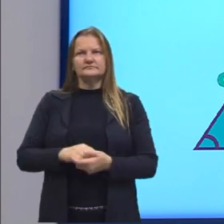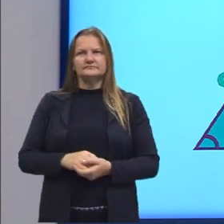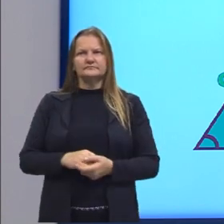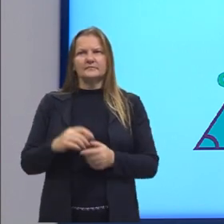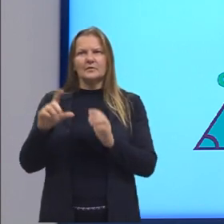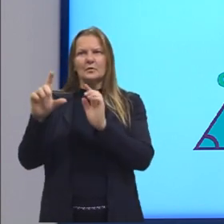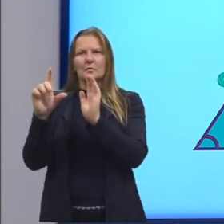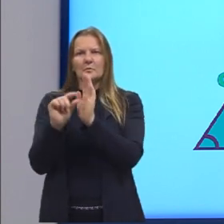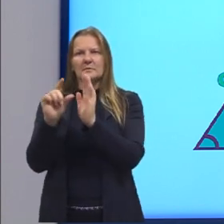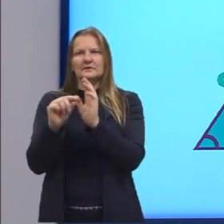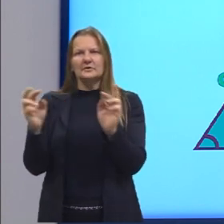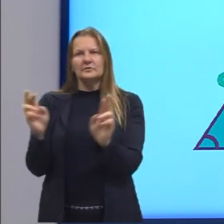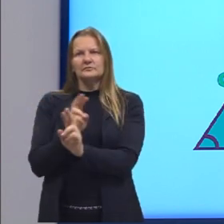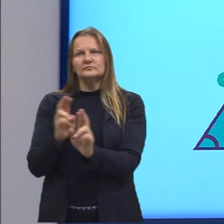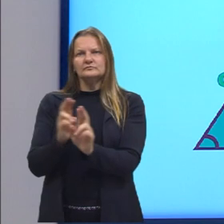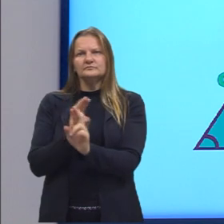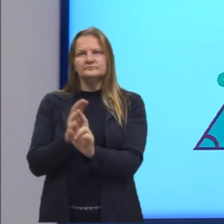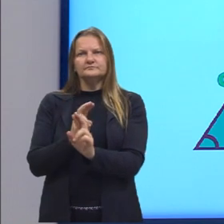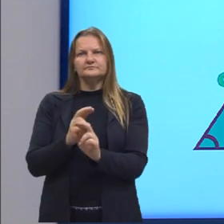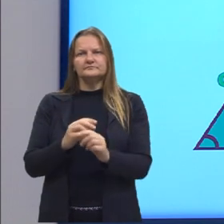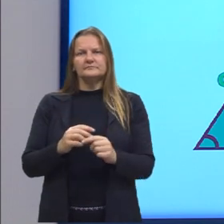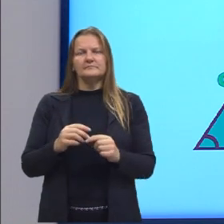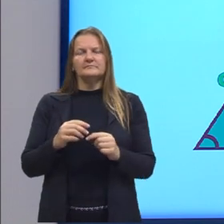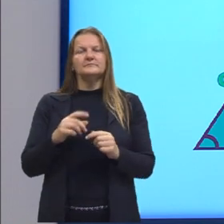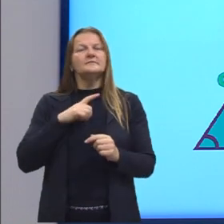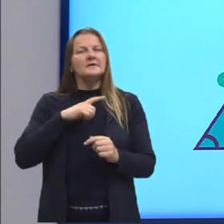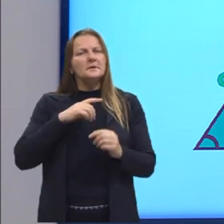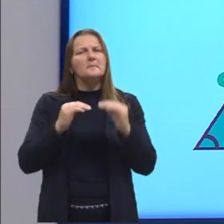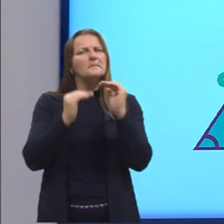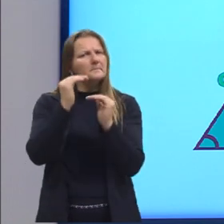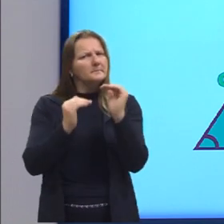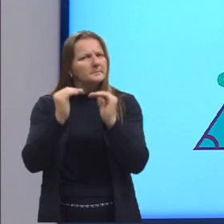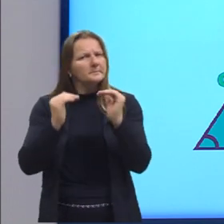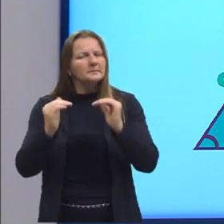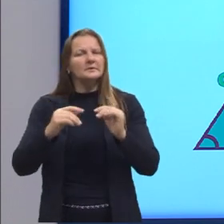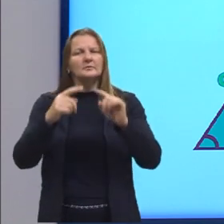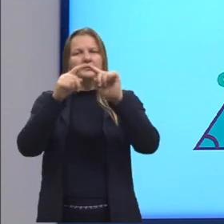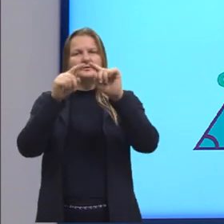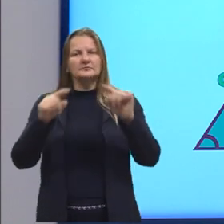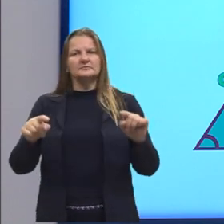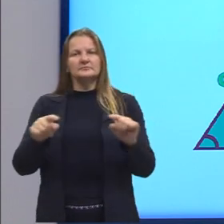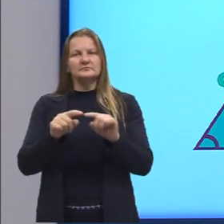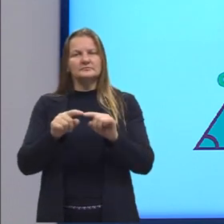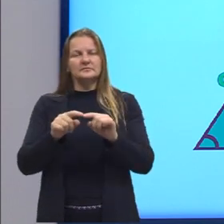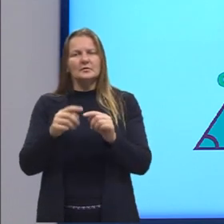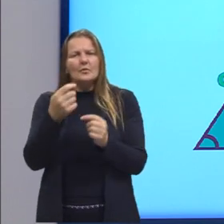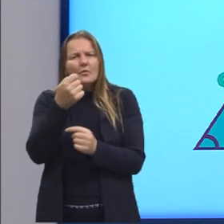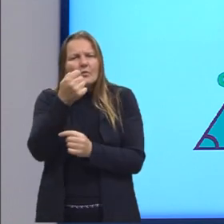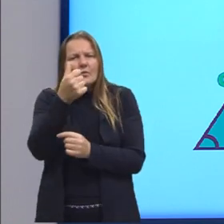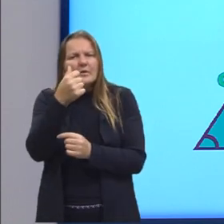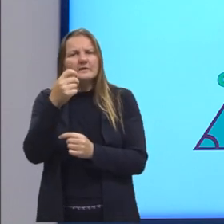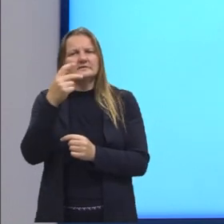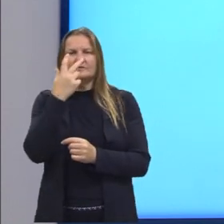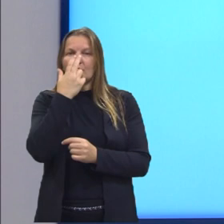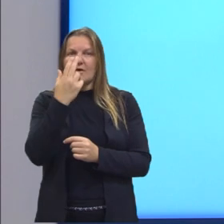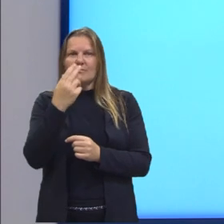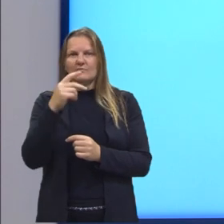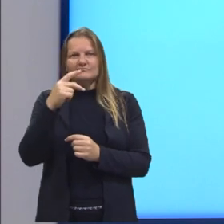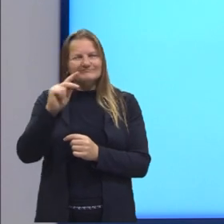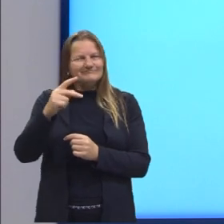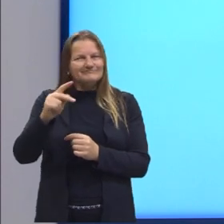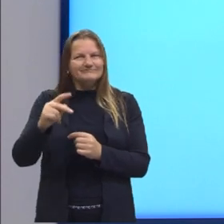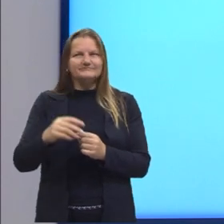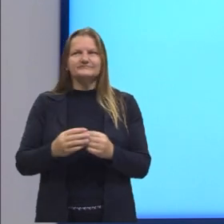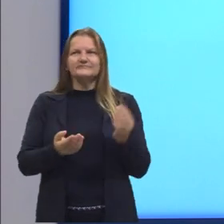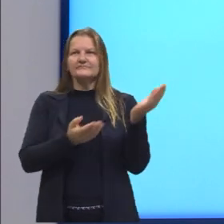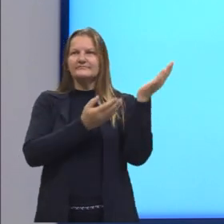então, segmentos proporcionais, porque os nossos triângulos são semelhantes. Então, nós podemos